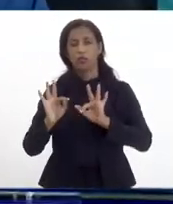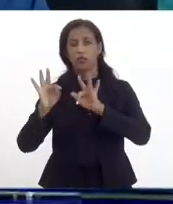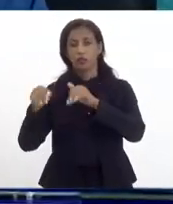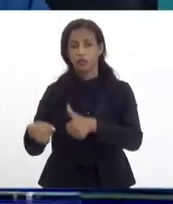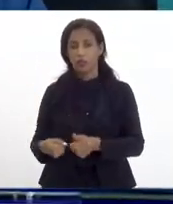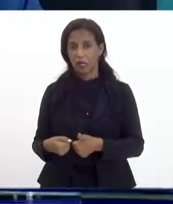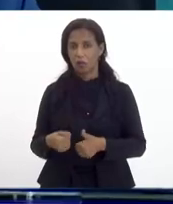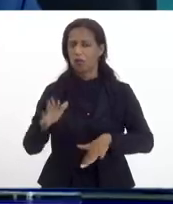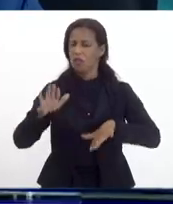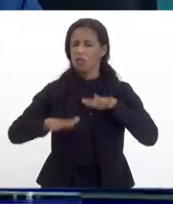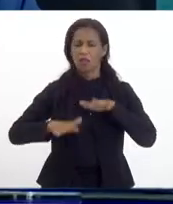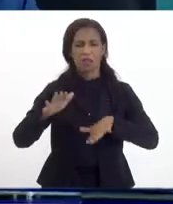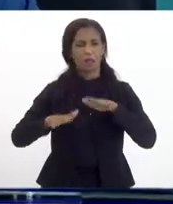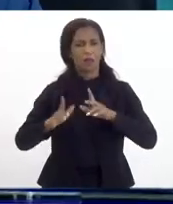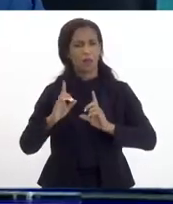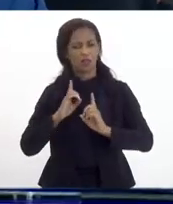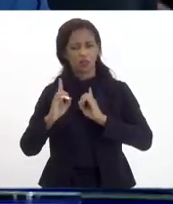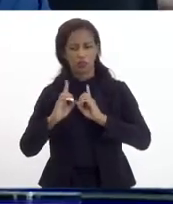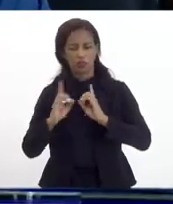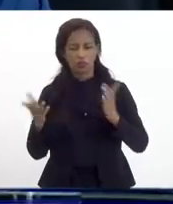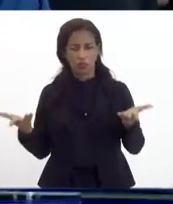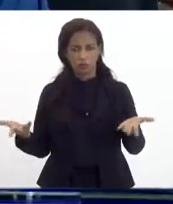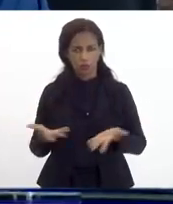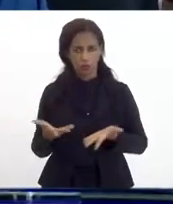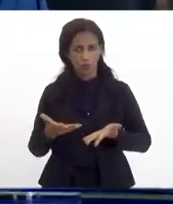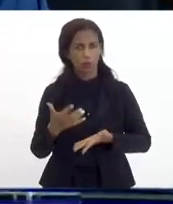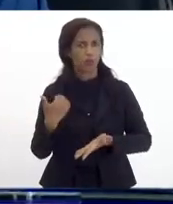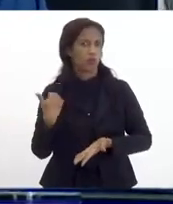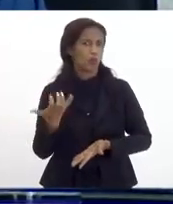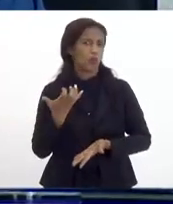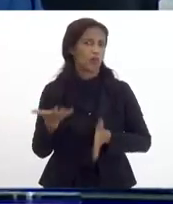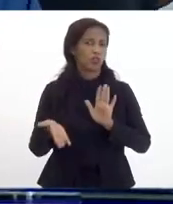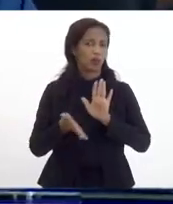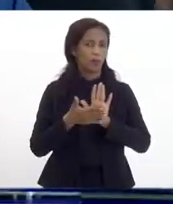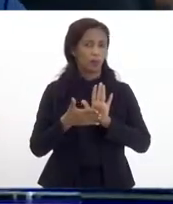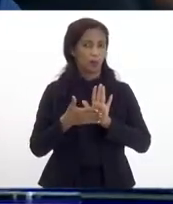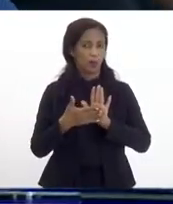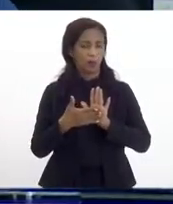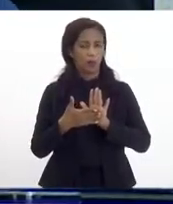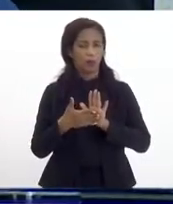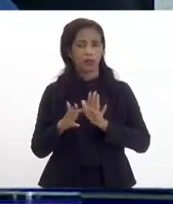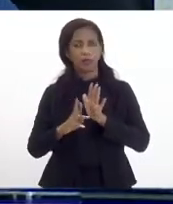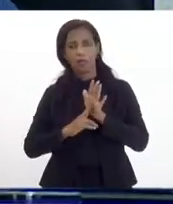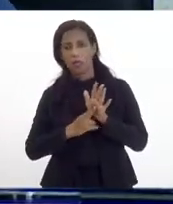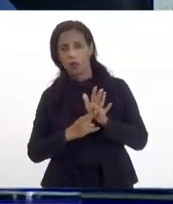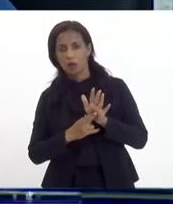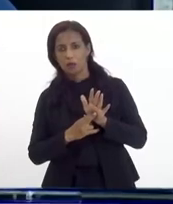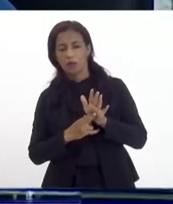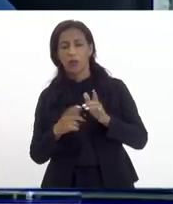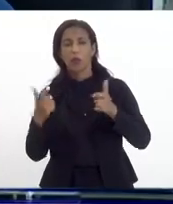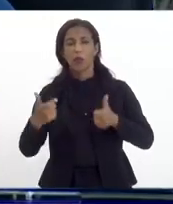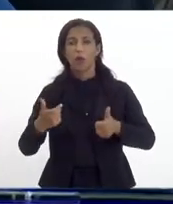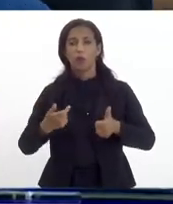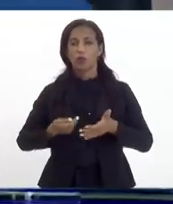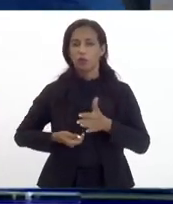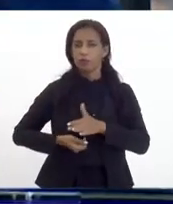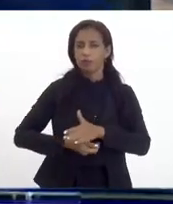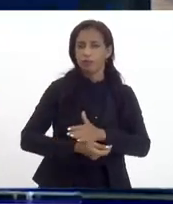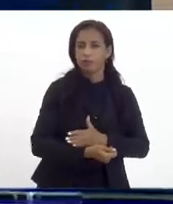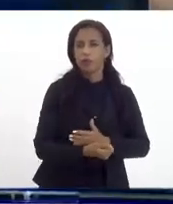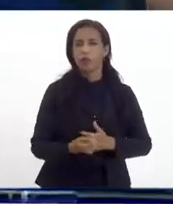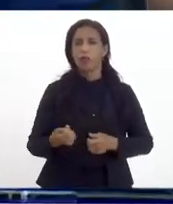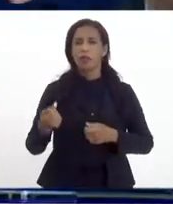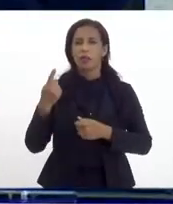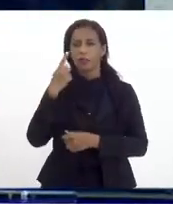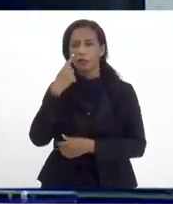independente dessa discussão é o que a está propondo no fundo essa regulamentação é onde vamos investir o que vamos